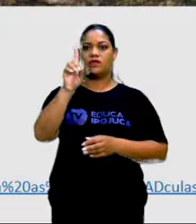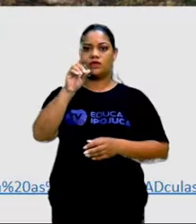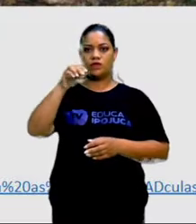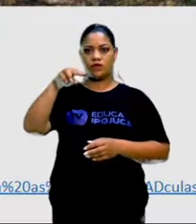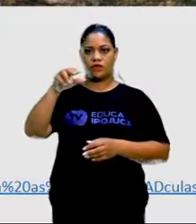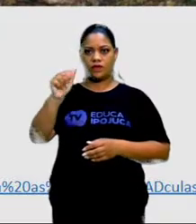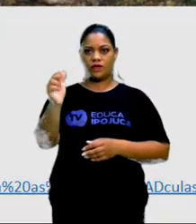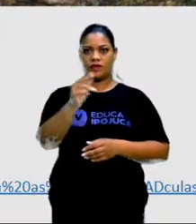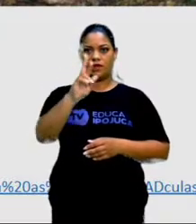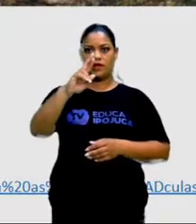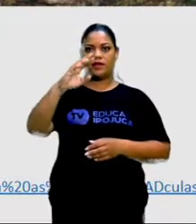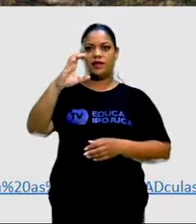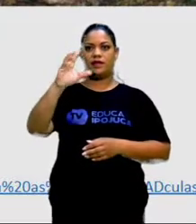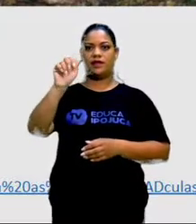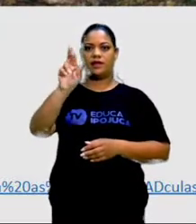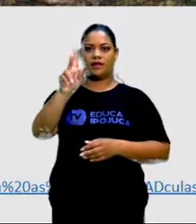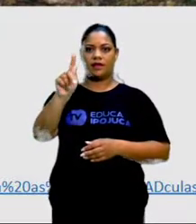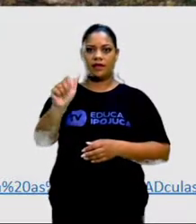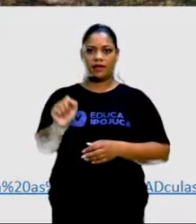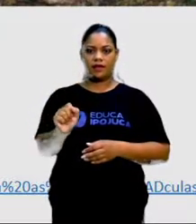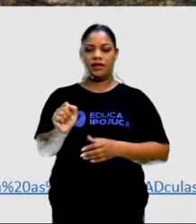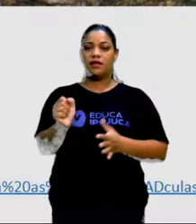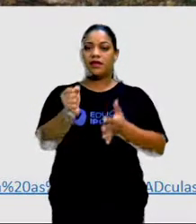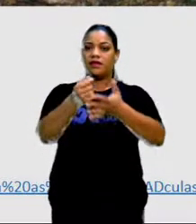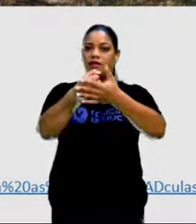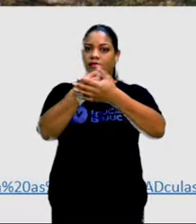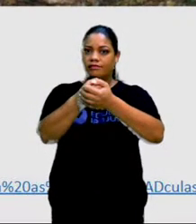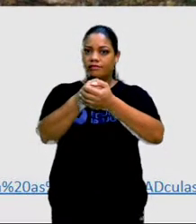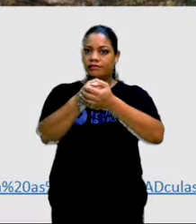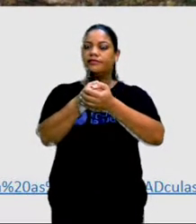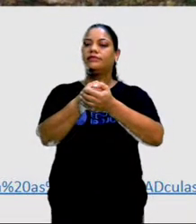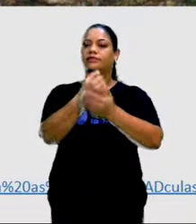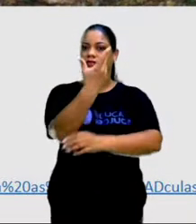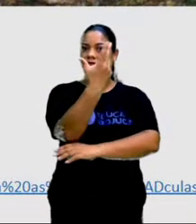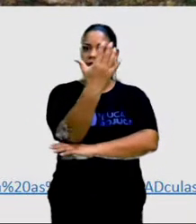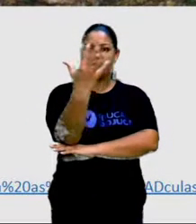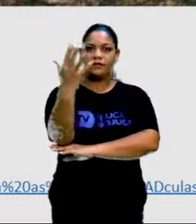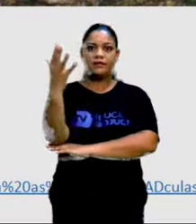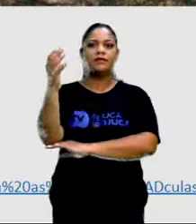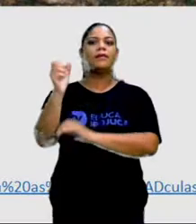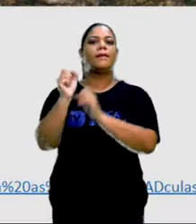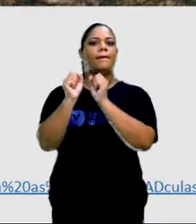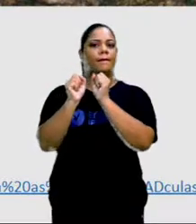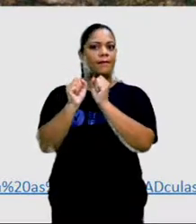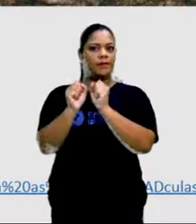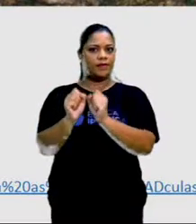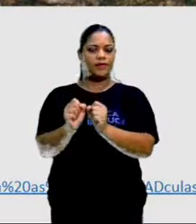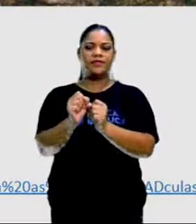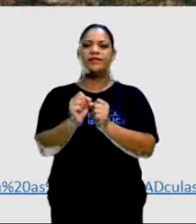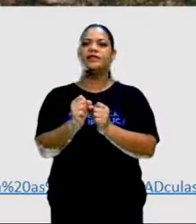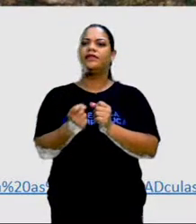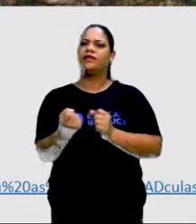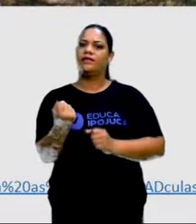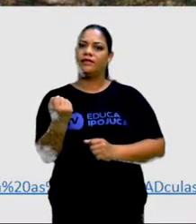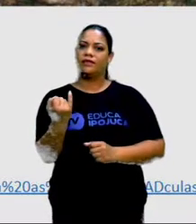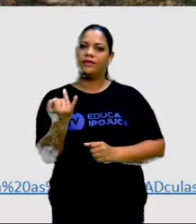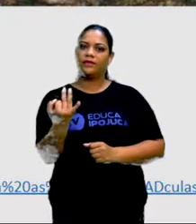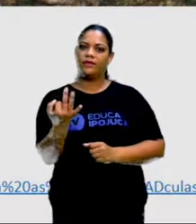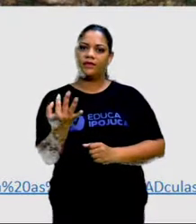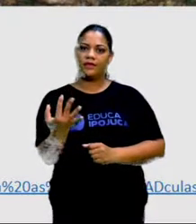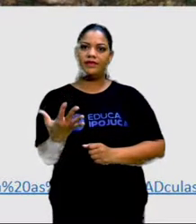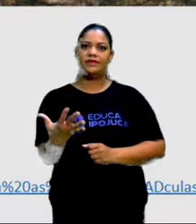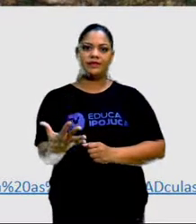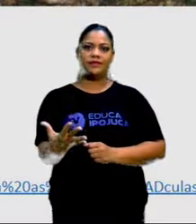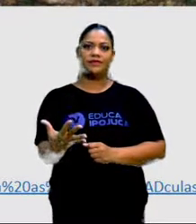devem ser protegidas por florestas, pois podem influenciar na quantidade e qualidade